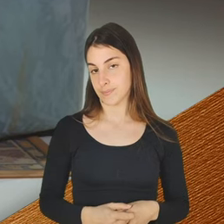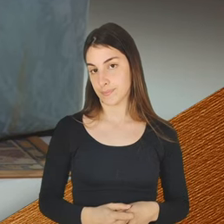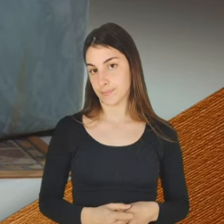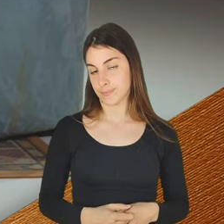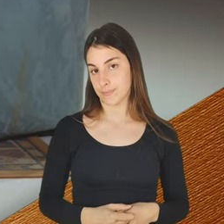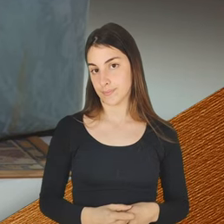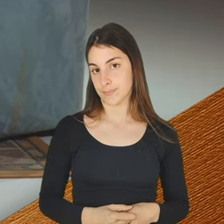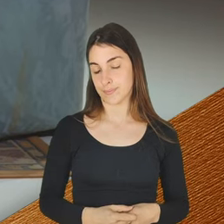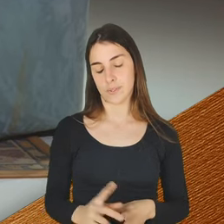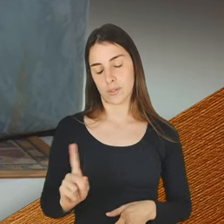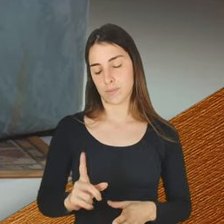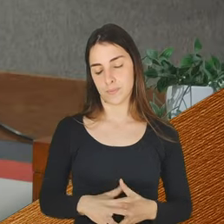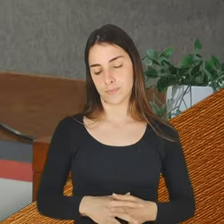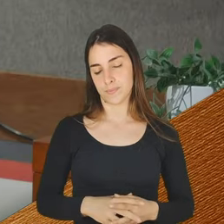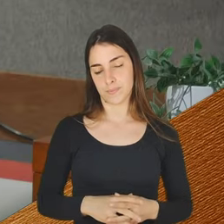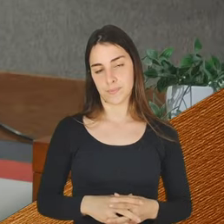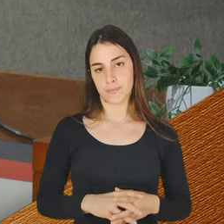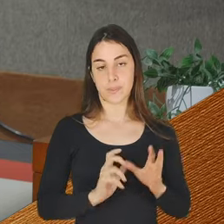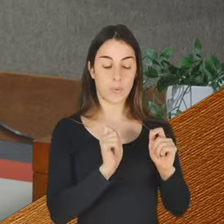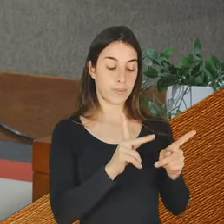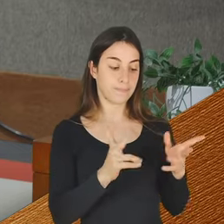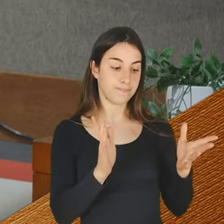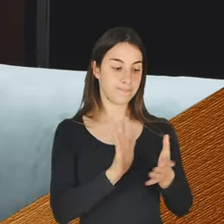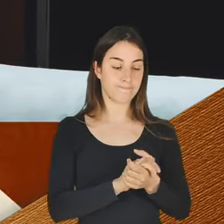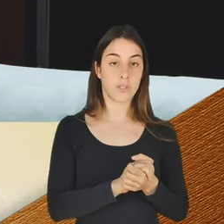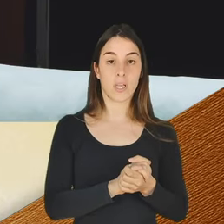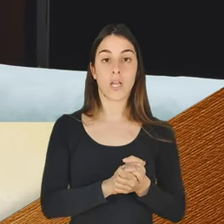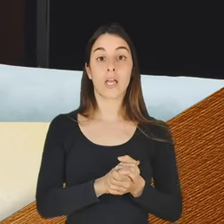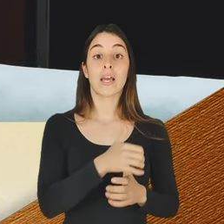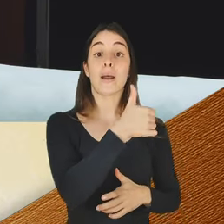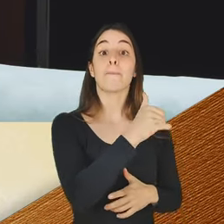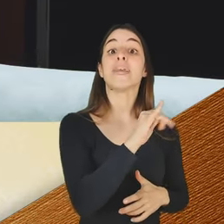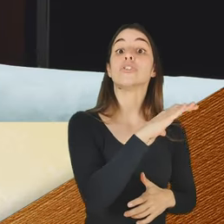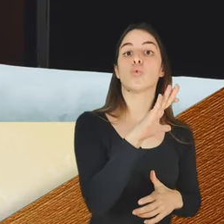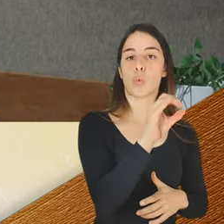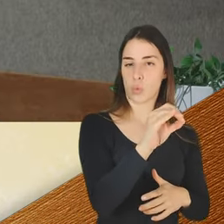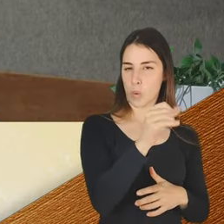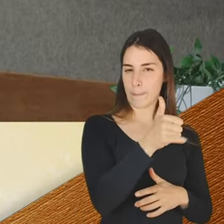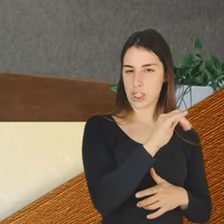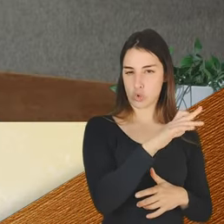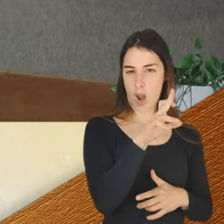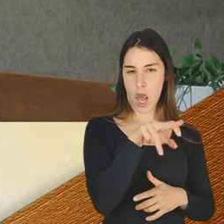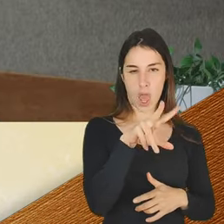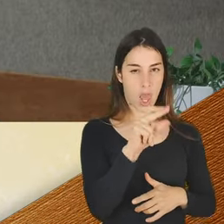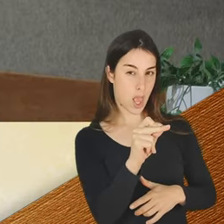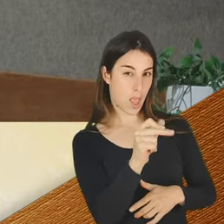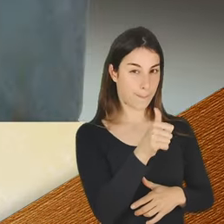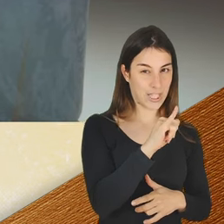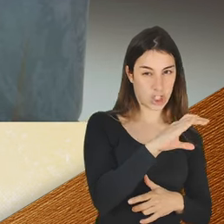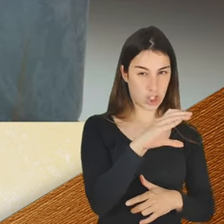Não. Não. Ok. Bicho? Não. Joana? Não. Xiii. Não.